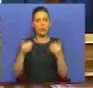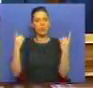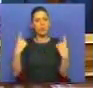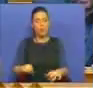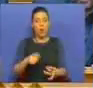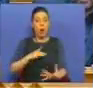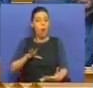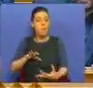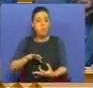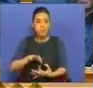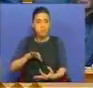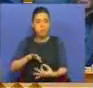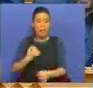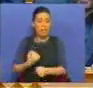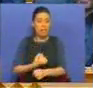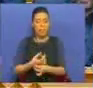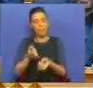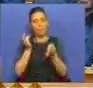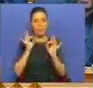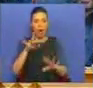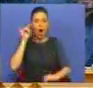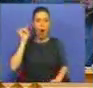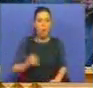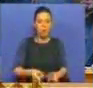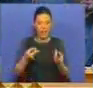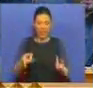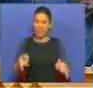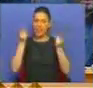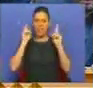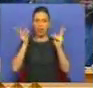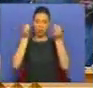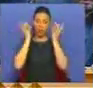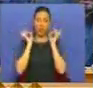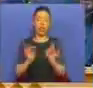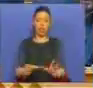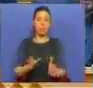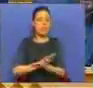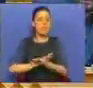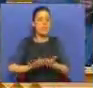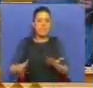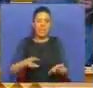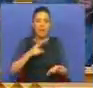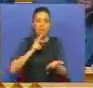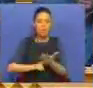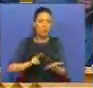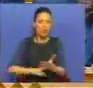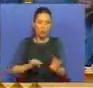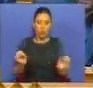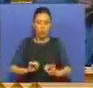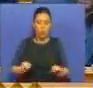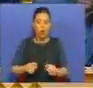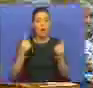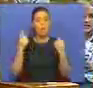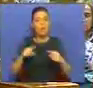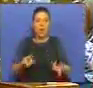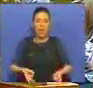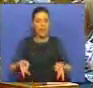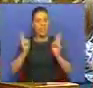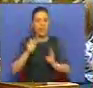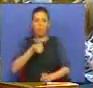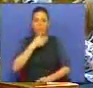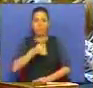inadaptação, ou seja, o livre despedimento sem justa causa, por livre